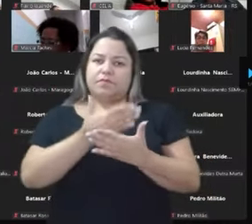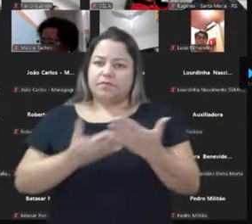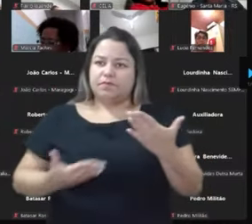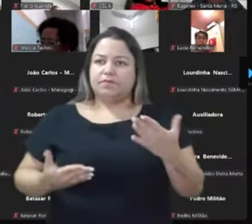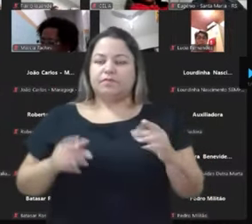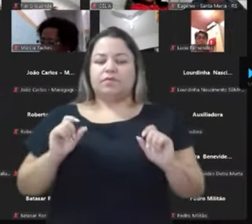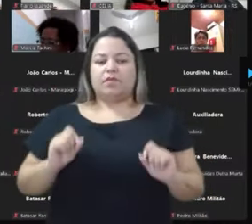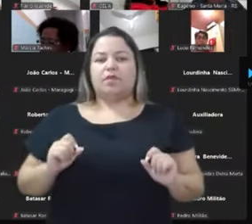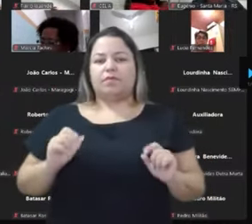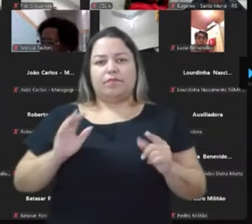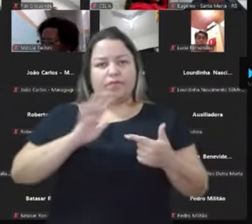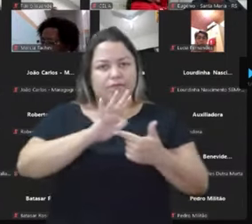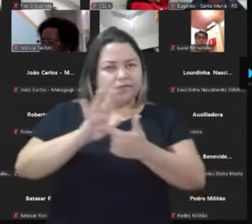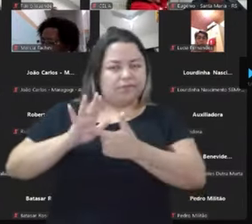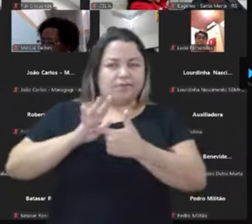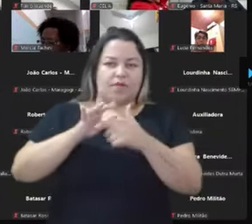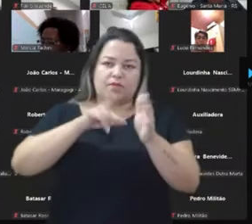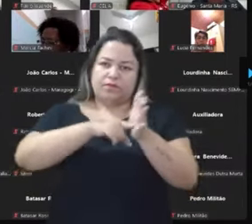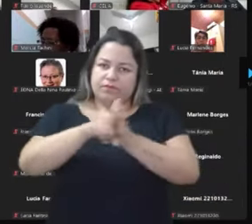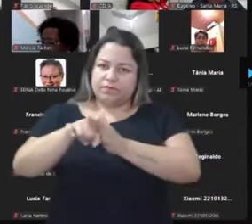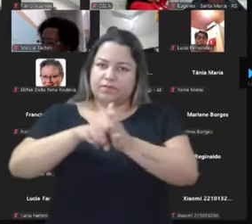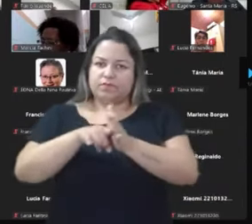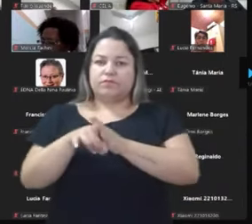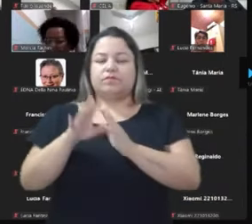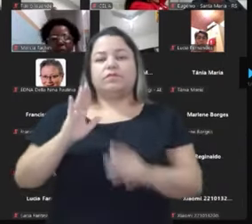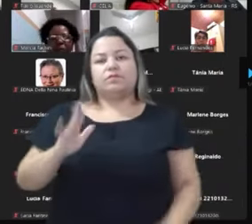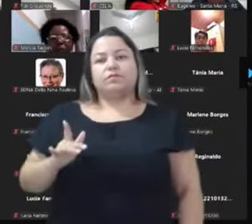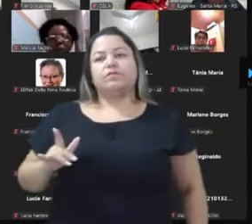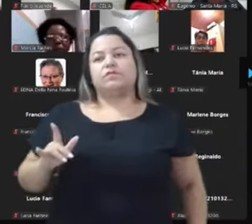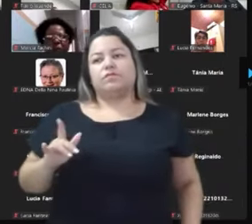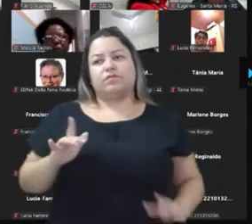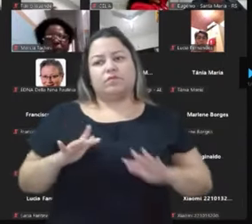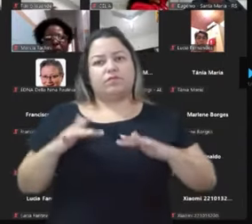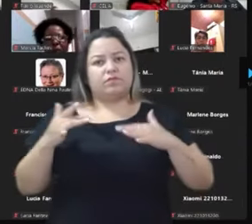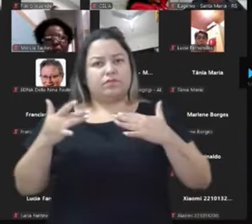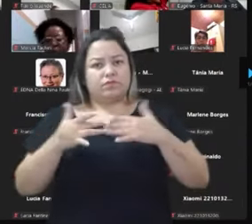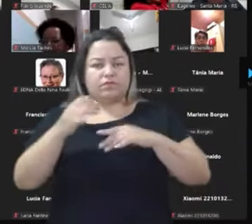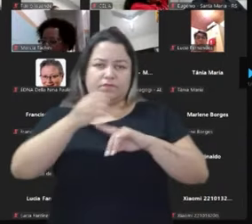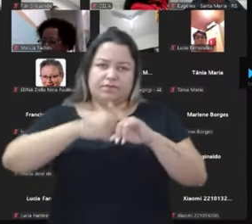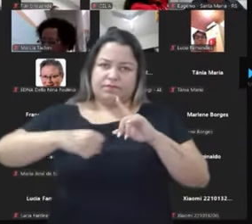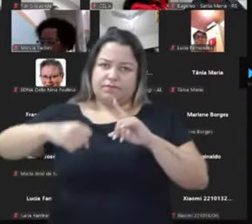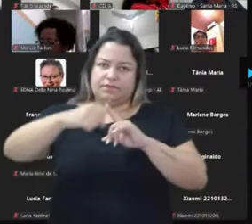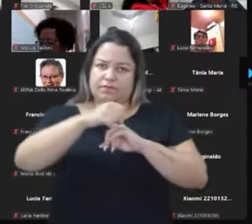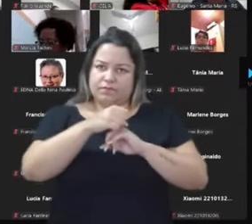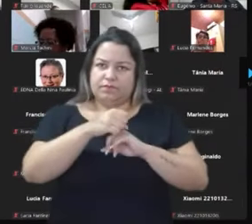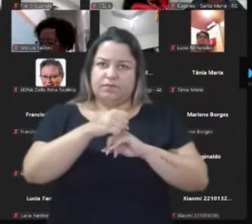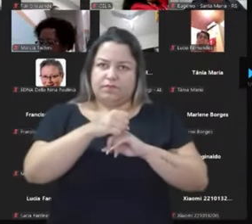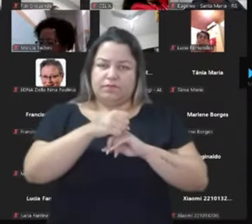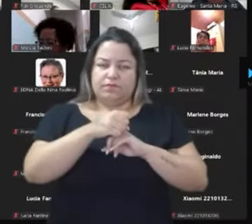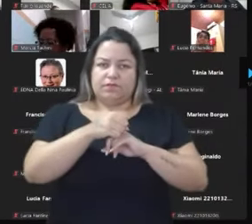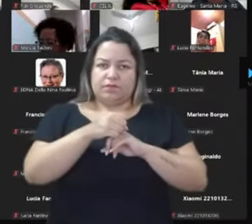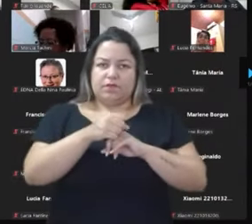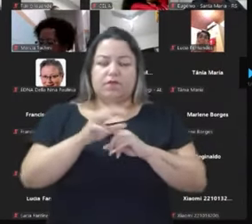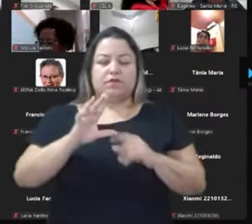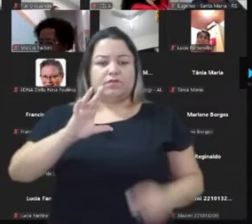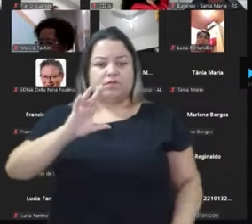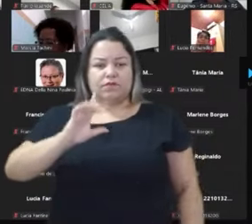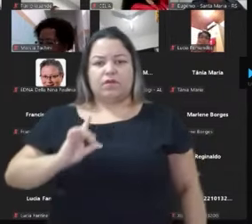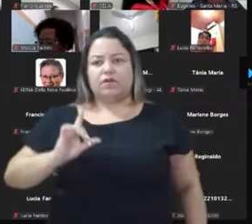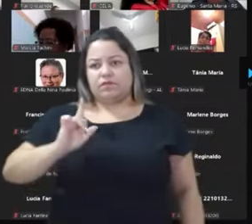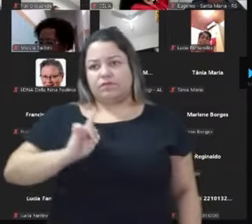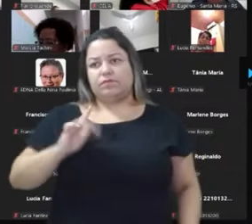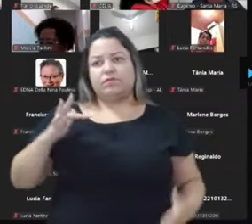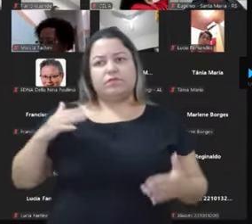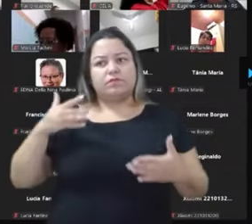que é comprovado aí, várias pesquisas já mostraram que as redes sociais estão aí fazendo com que a extrema direita tenha alcance